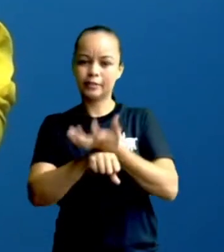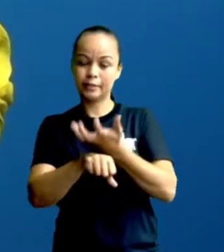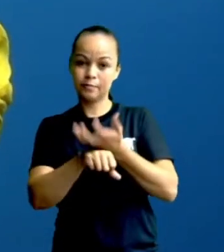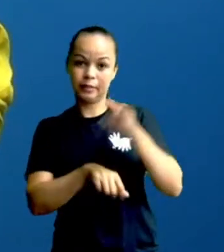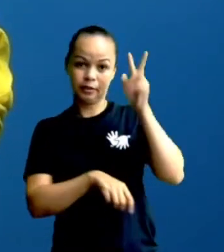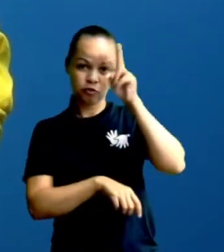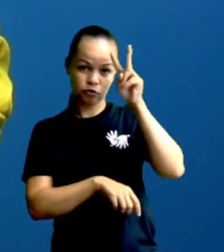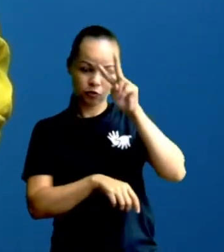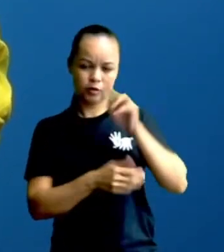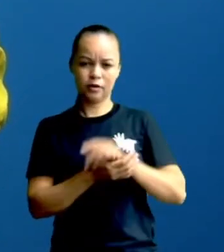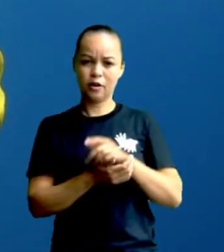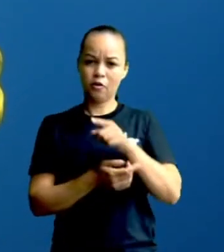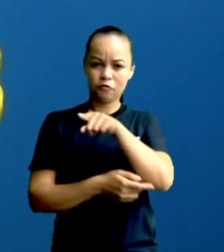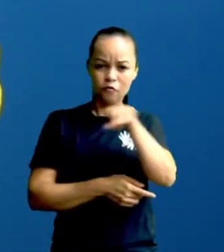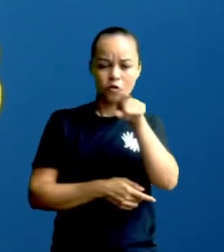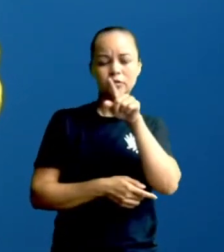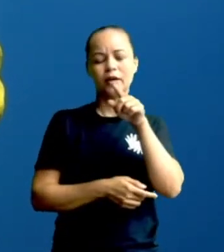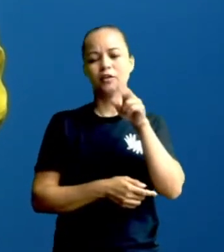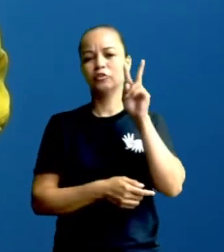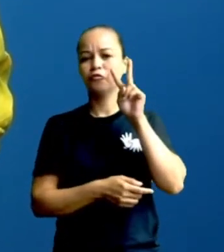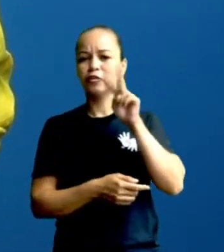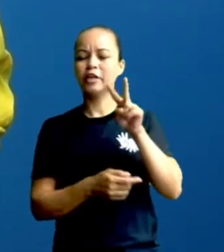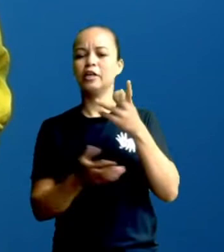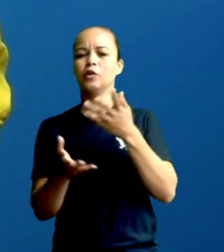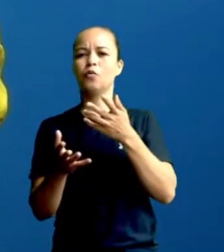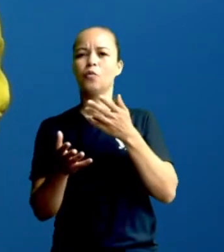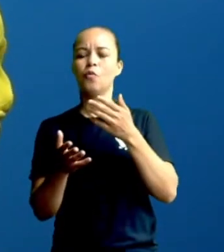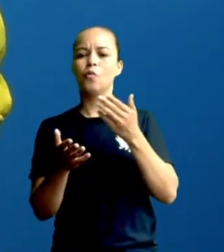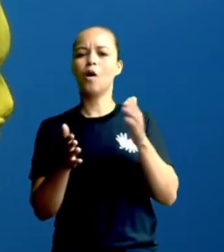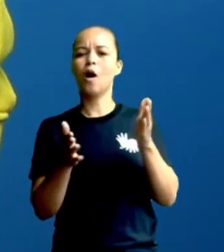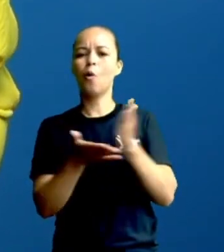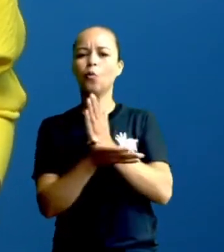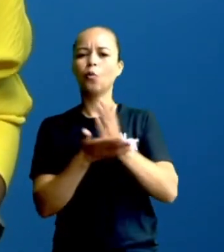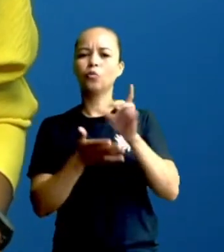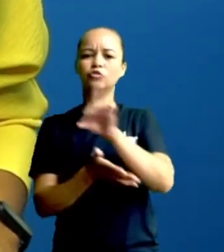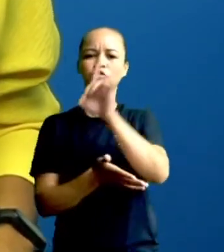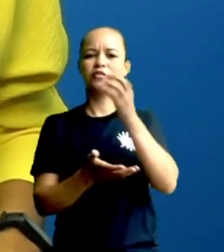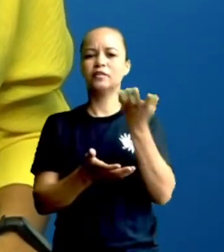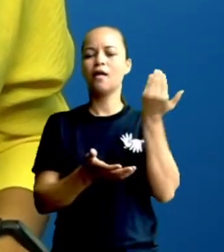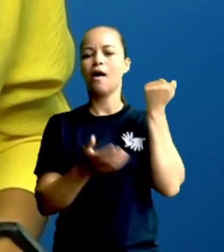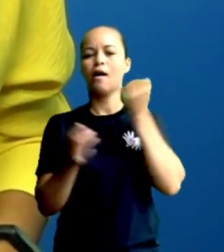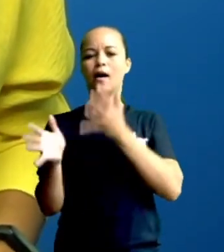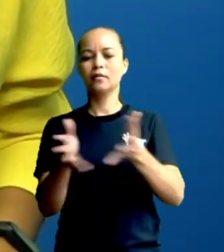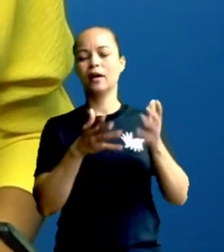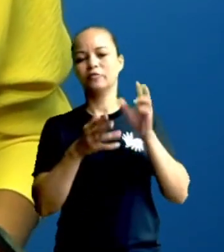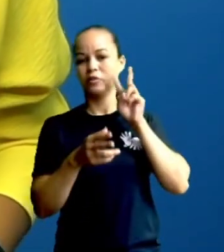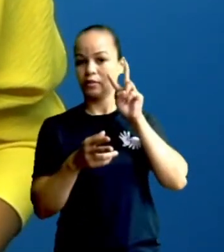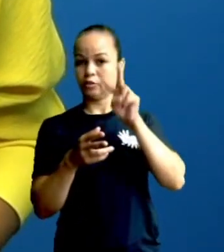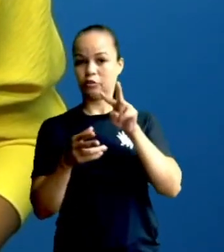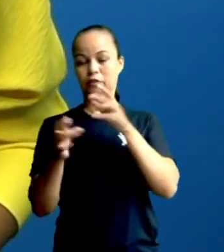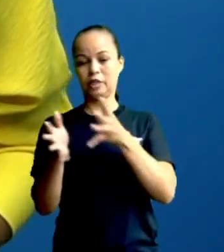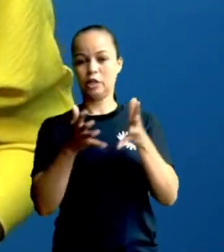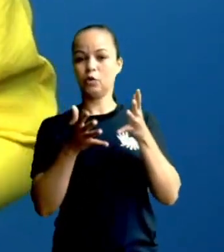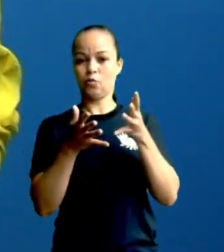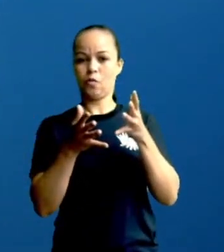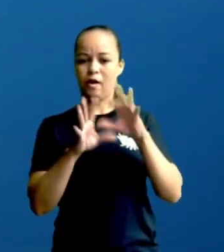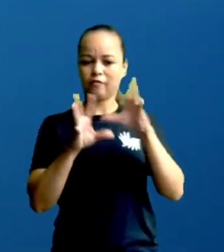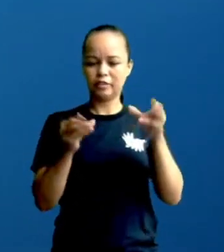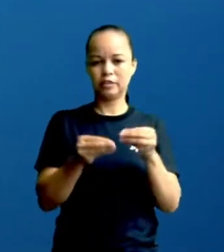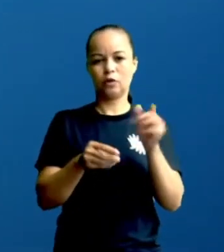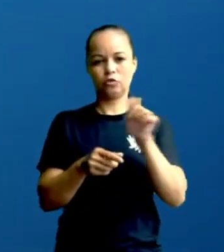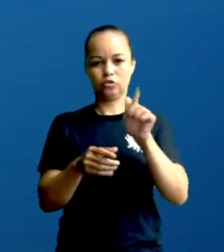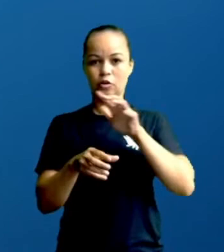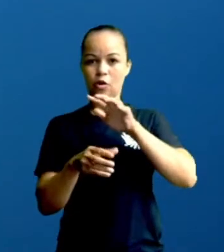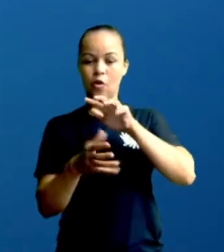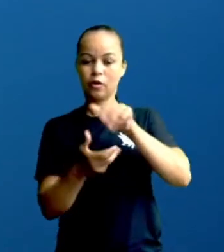viram uma revisão de geografia alguns dias atrás, foi, não foi? Pronto. Hoje vamos fazer uma revisão de história, certo? Vamos